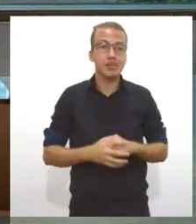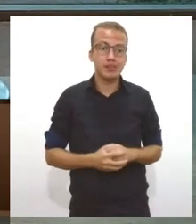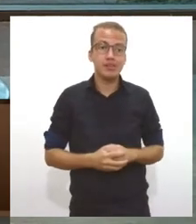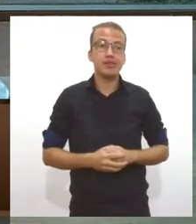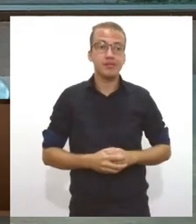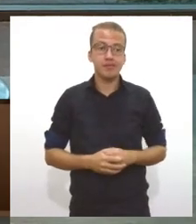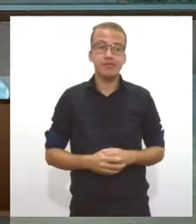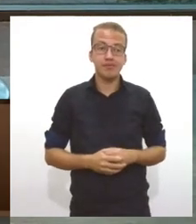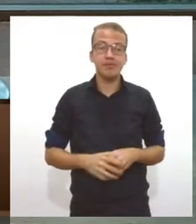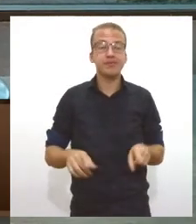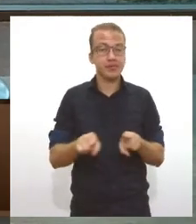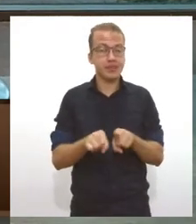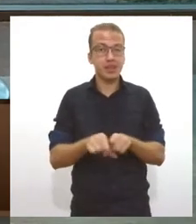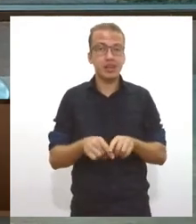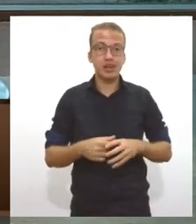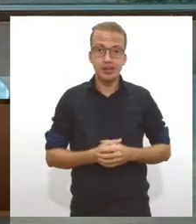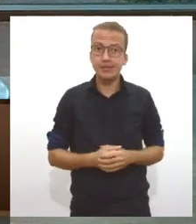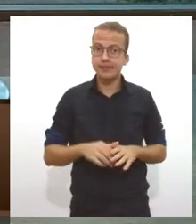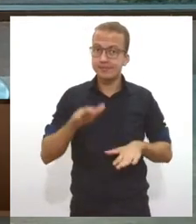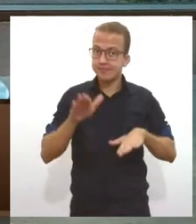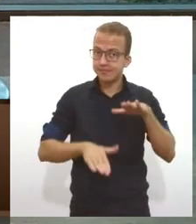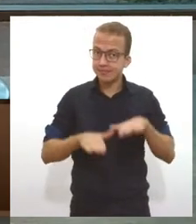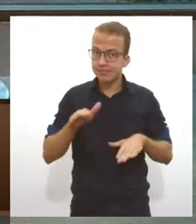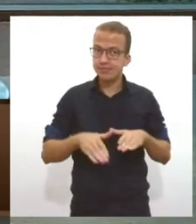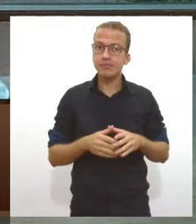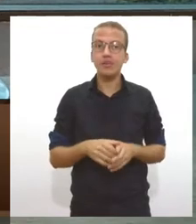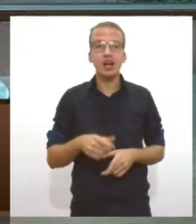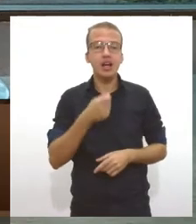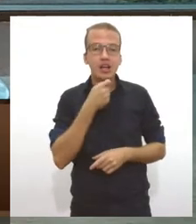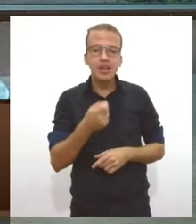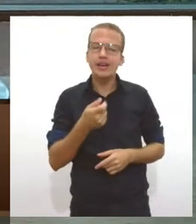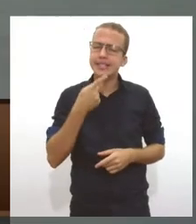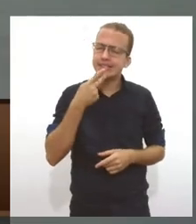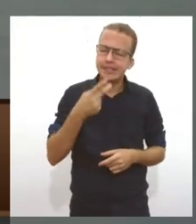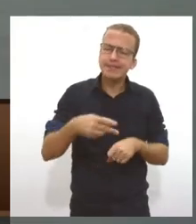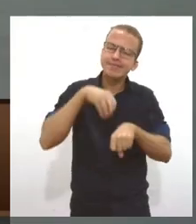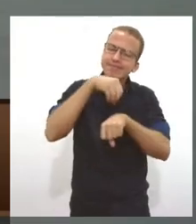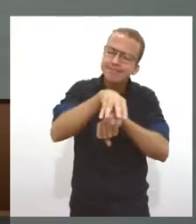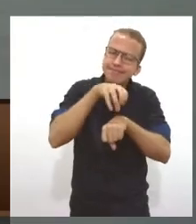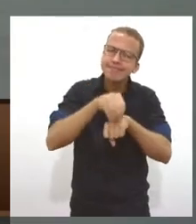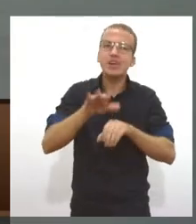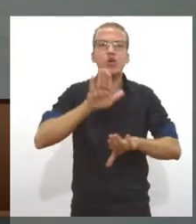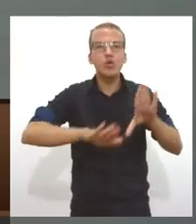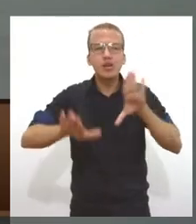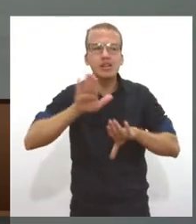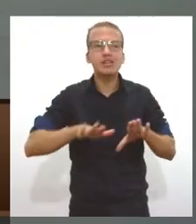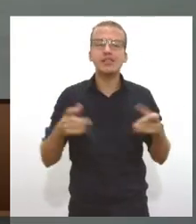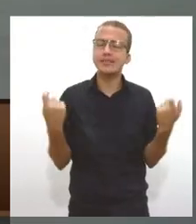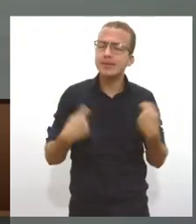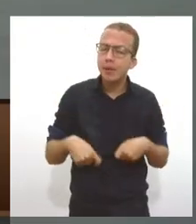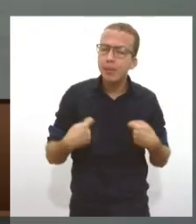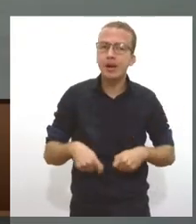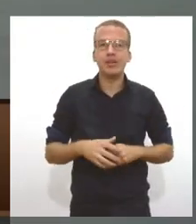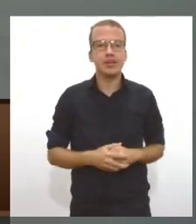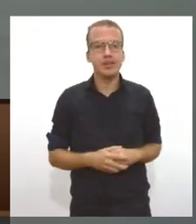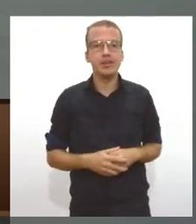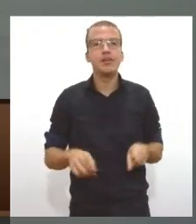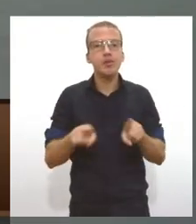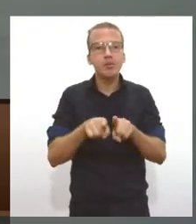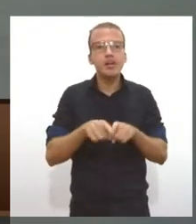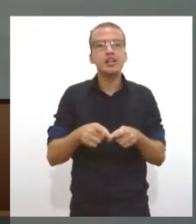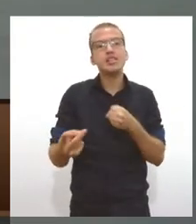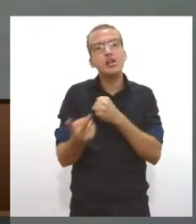essa estátua, né? Porque muitas vezes a gente abre o microfone e fala, gente, todo cuidado é pouco, gente, vamos tomar os leves de cuidado, as pessoas